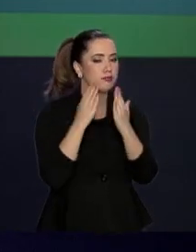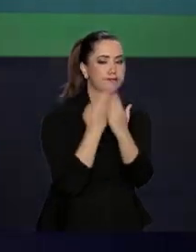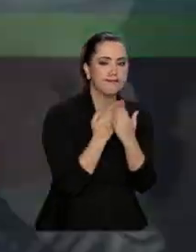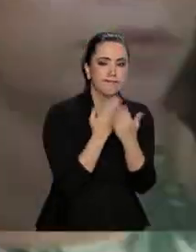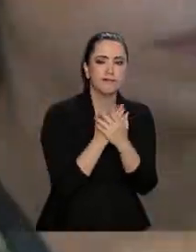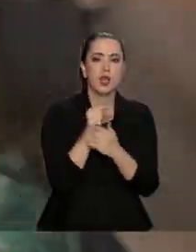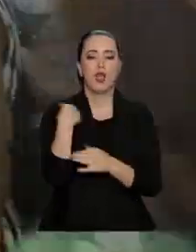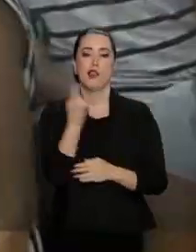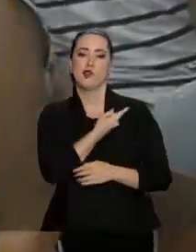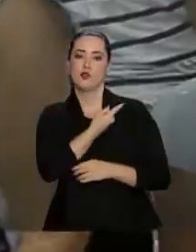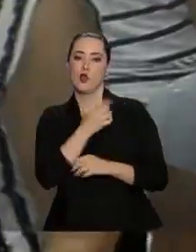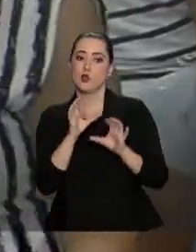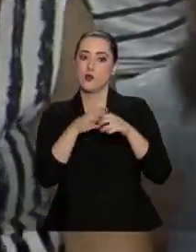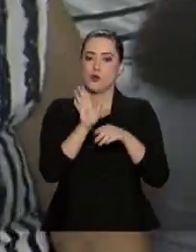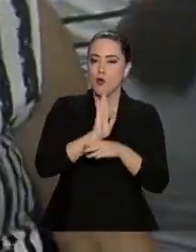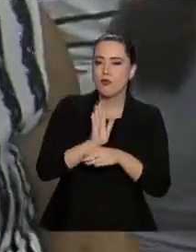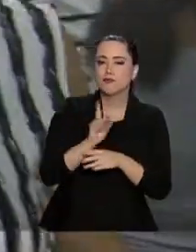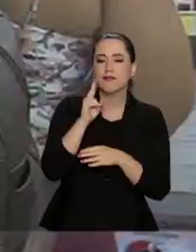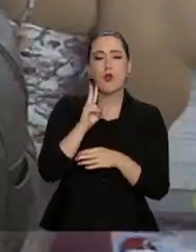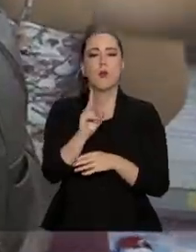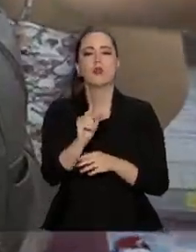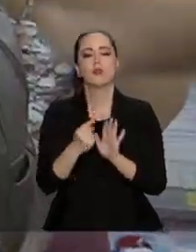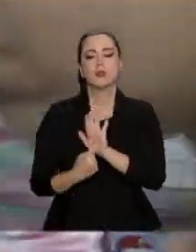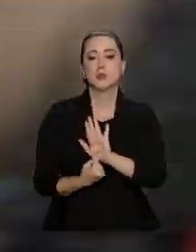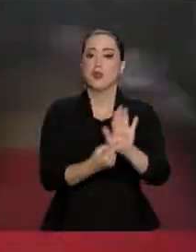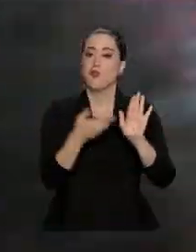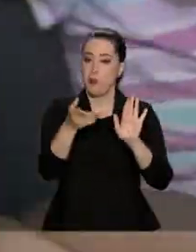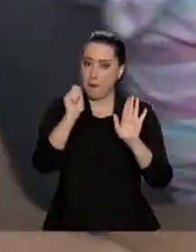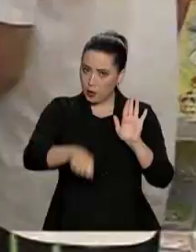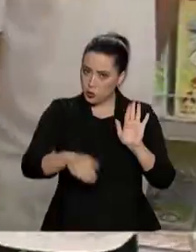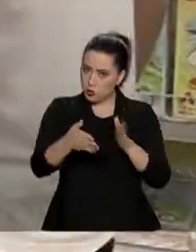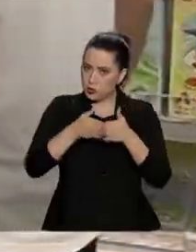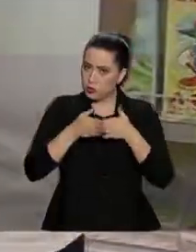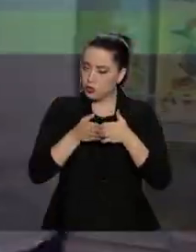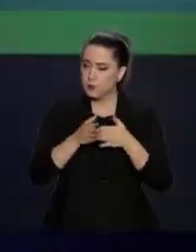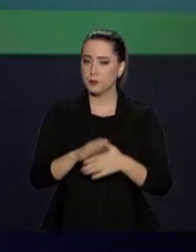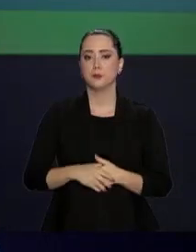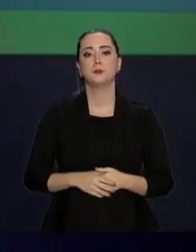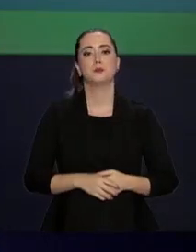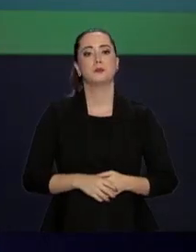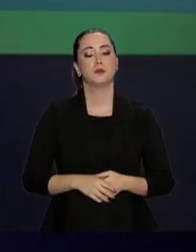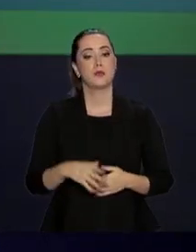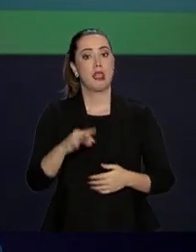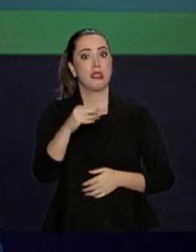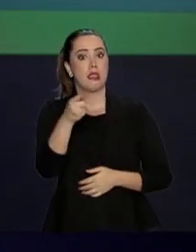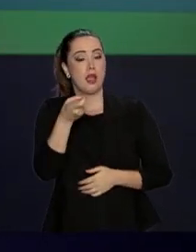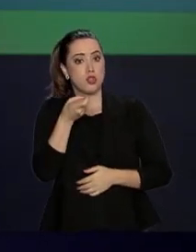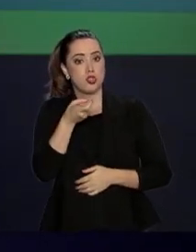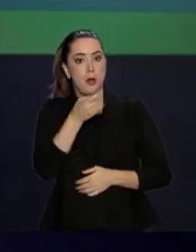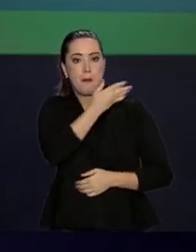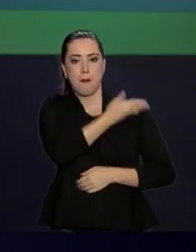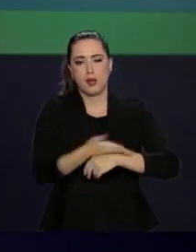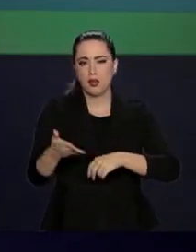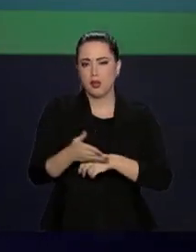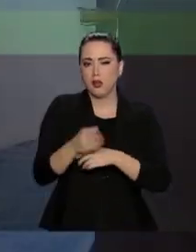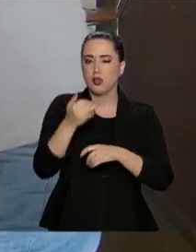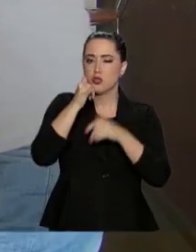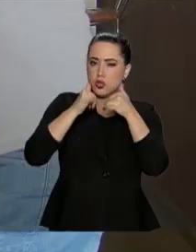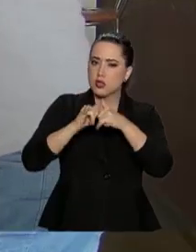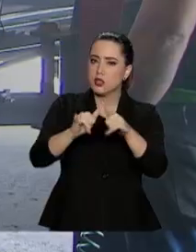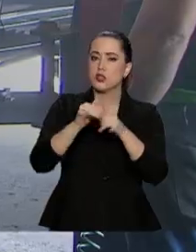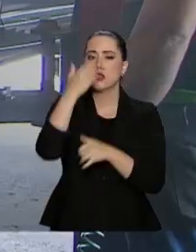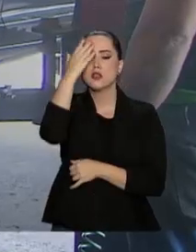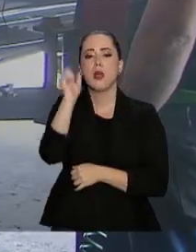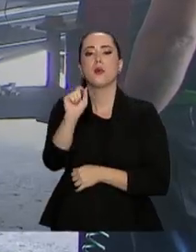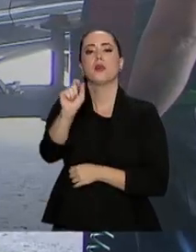escolar. A nossa reportagem mostra o que pode e o que não pode ser pedido na lista das escolas. Tarifa branca de energia. Saiba o que é